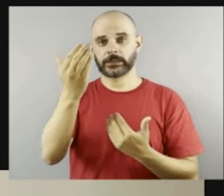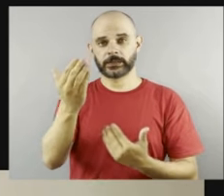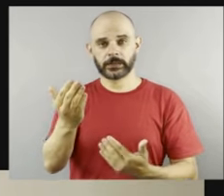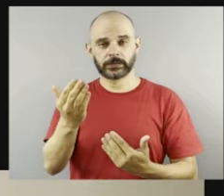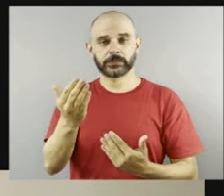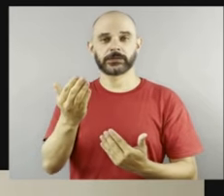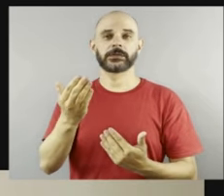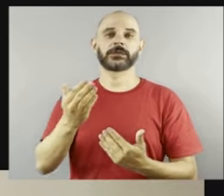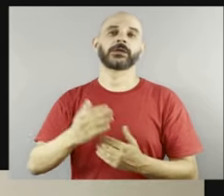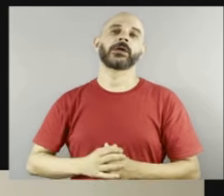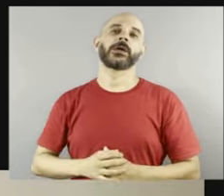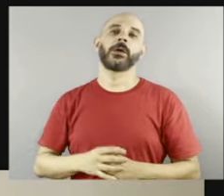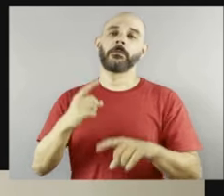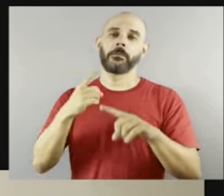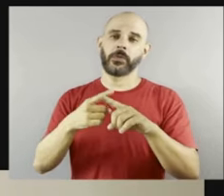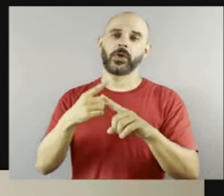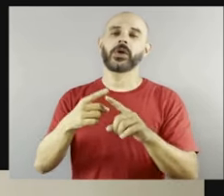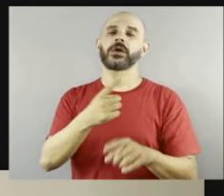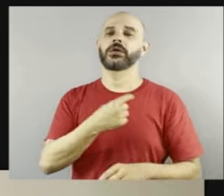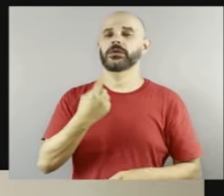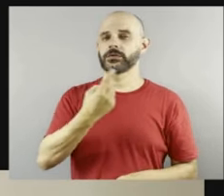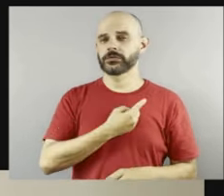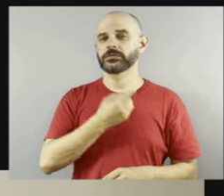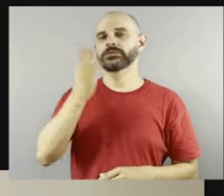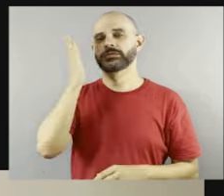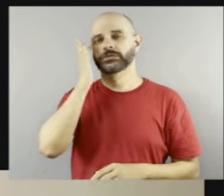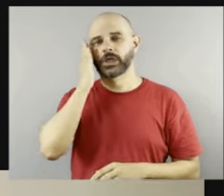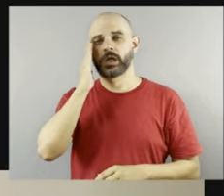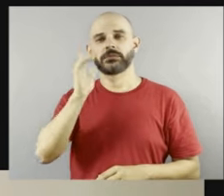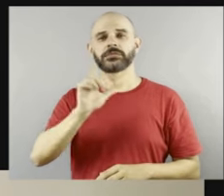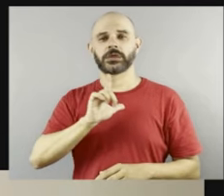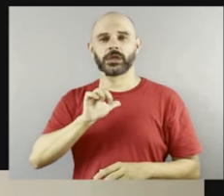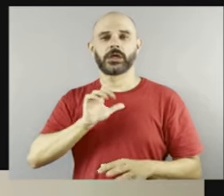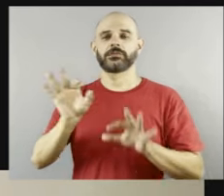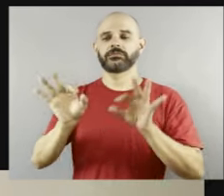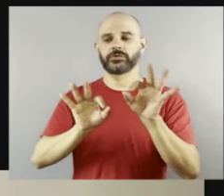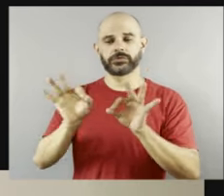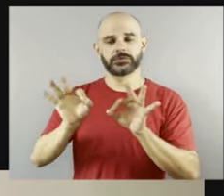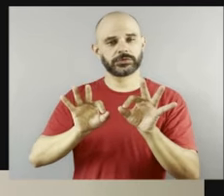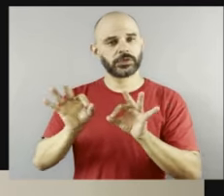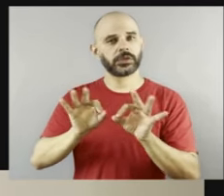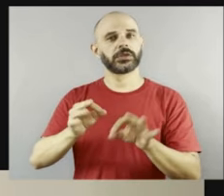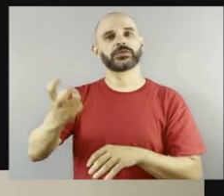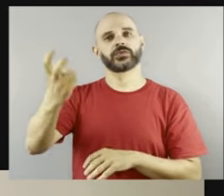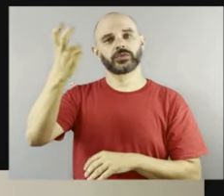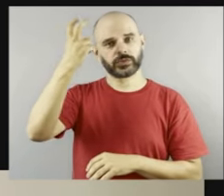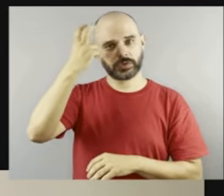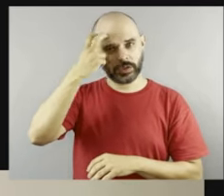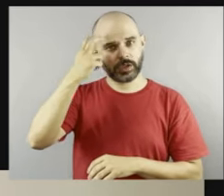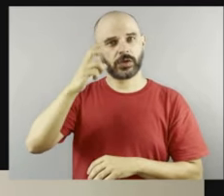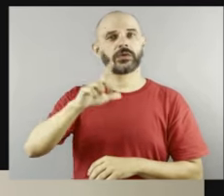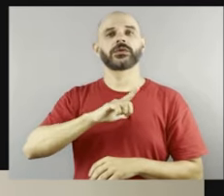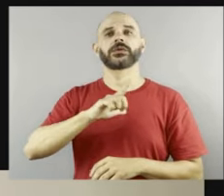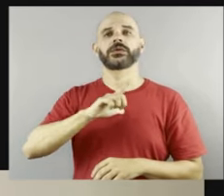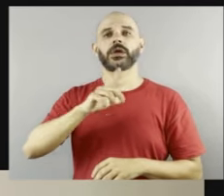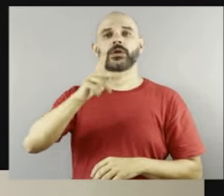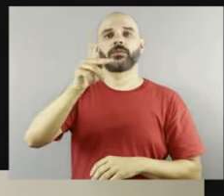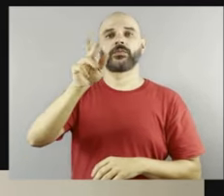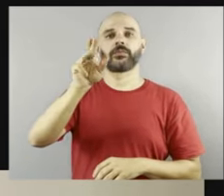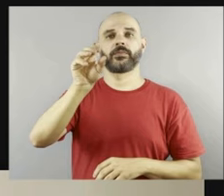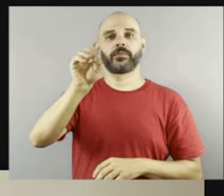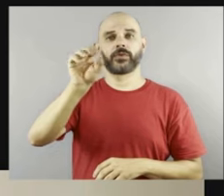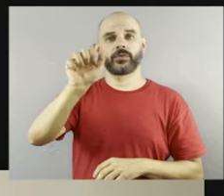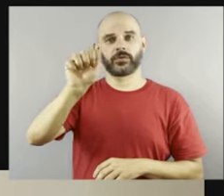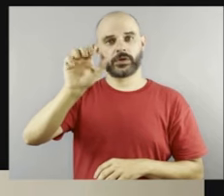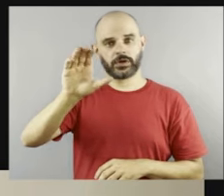projetos culturais, né? Saber que existe um PROAC, saber que existem outras